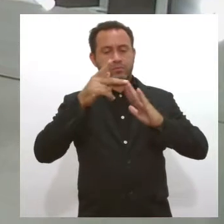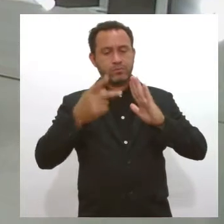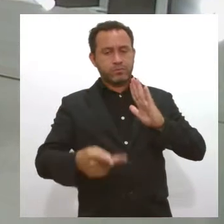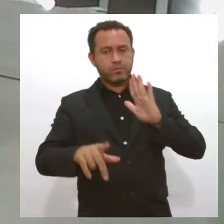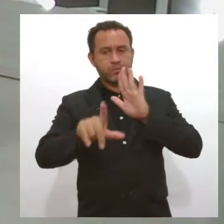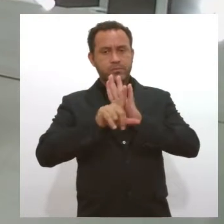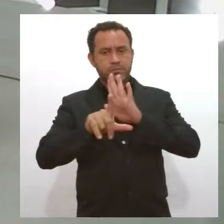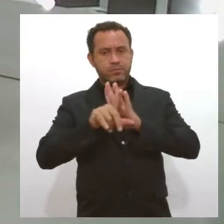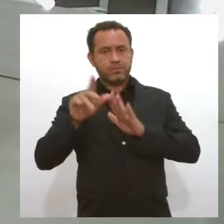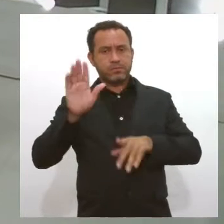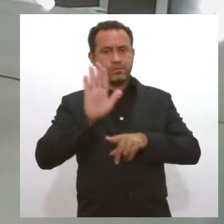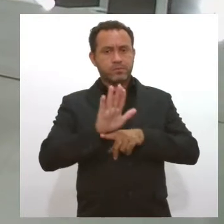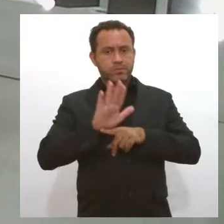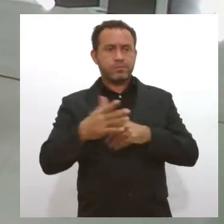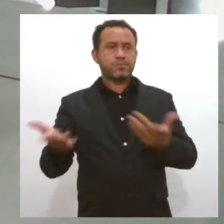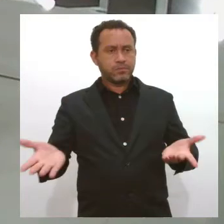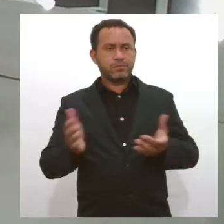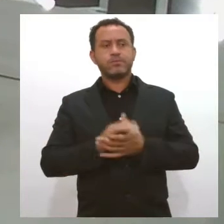leis em favor dessas mulheres.